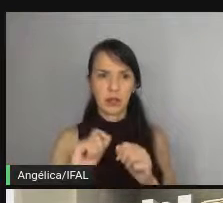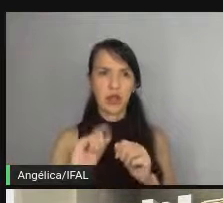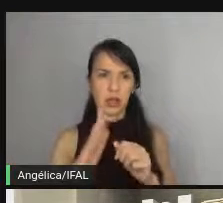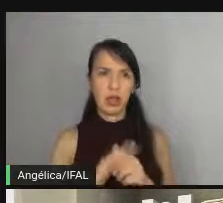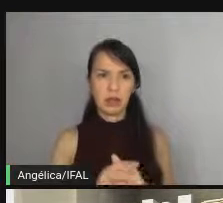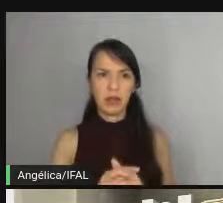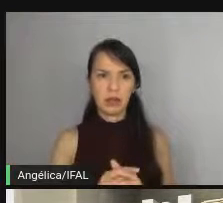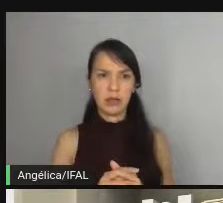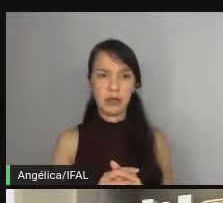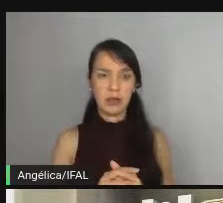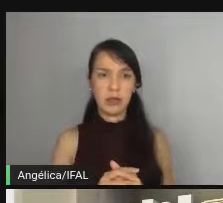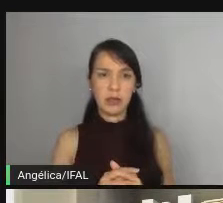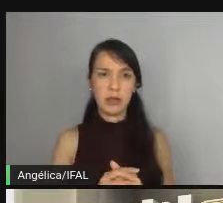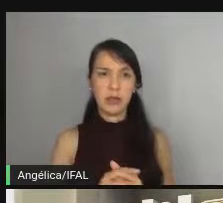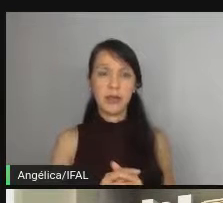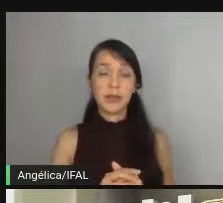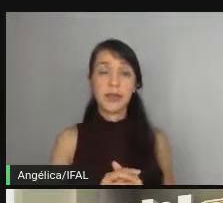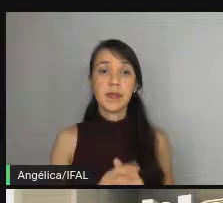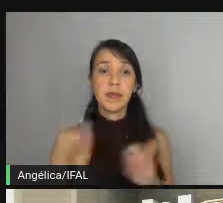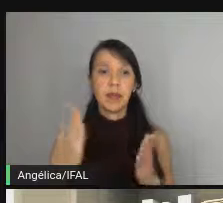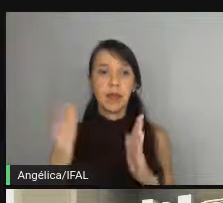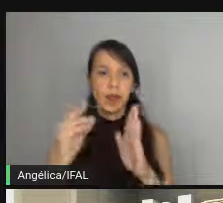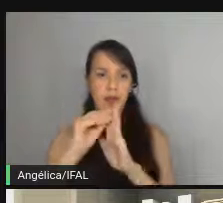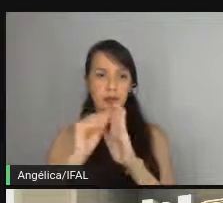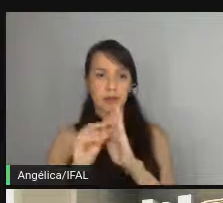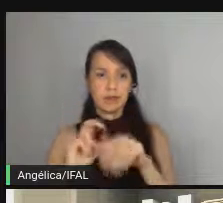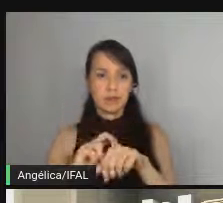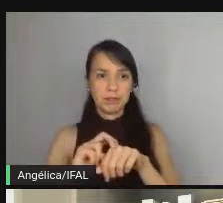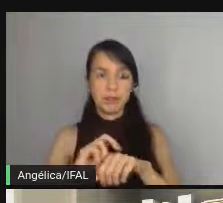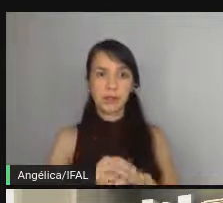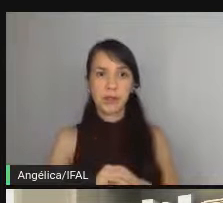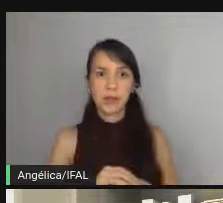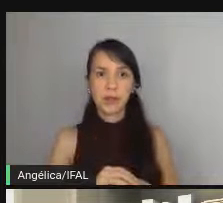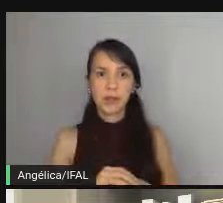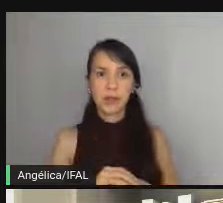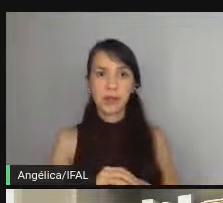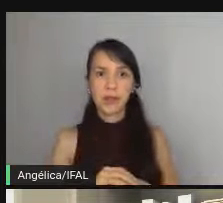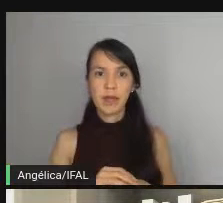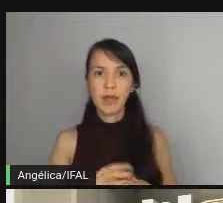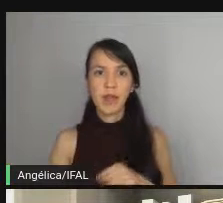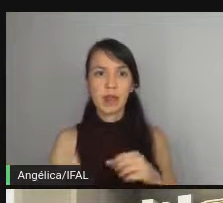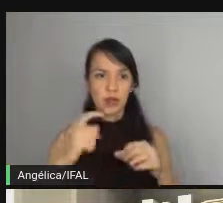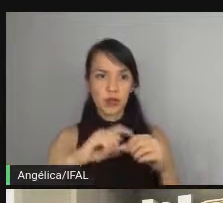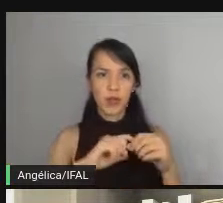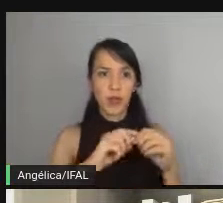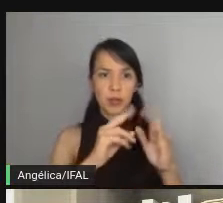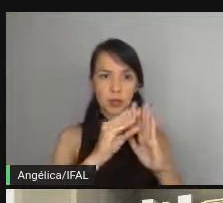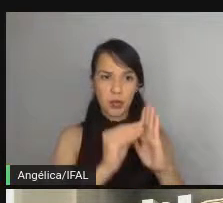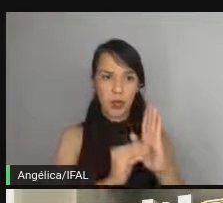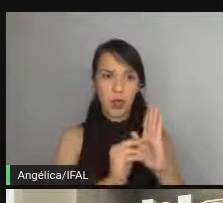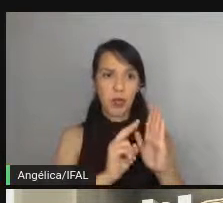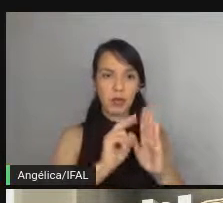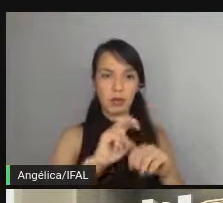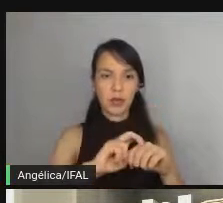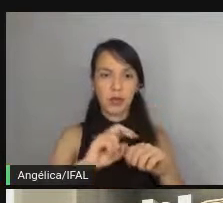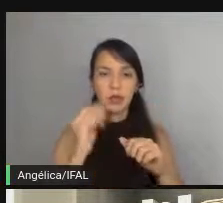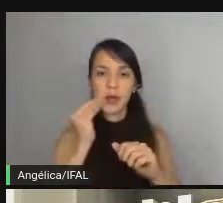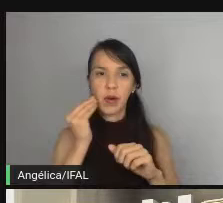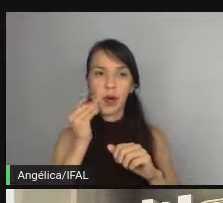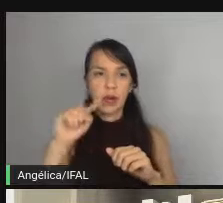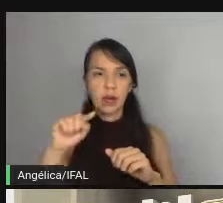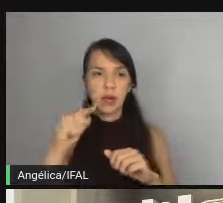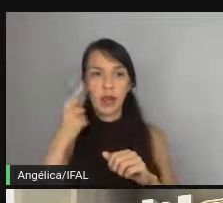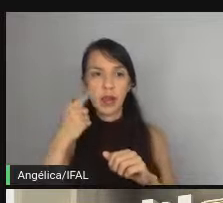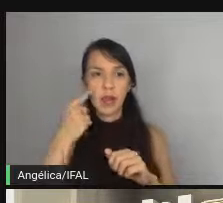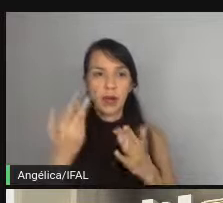pronto agora a gente tem uma compilação tá voltamos a ter o código compilando então roda o teste e vê o